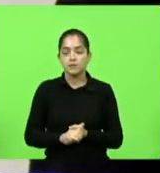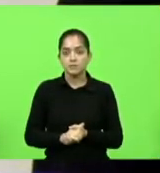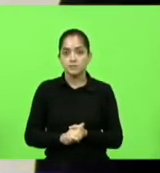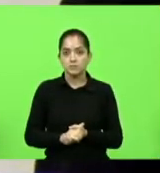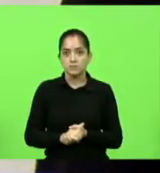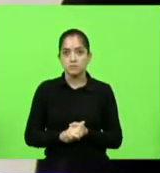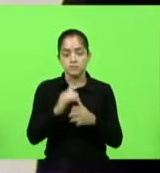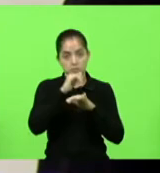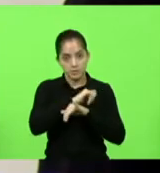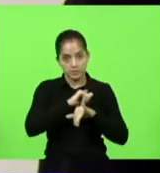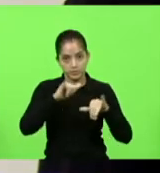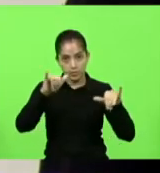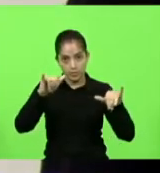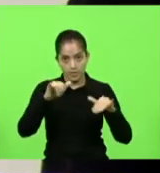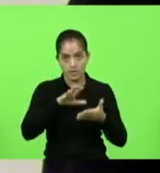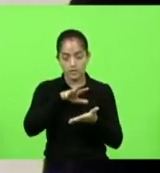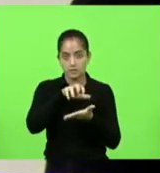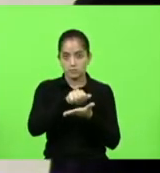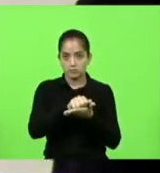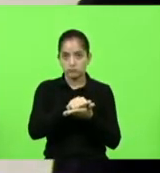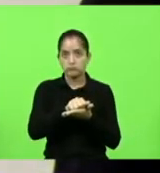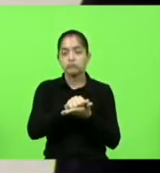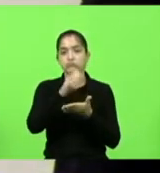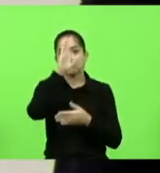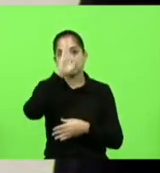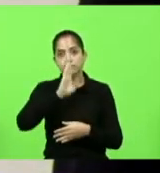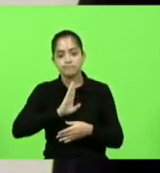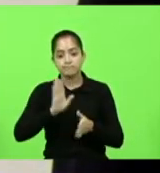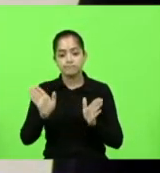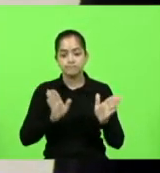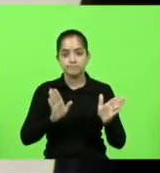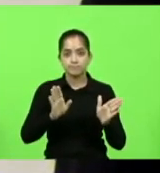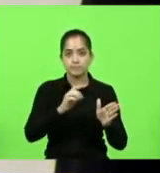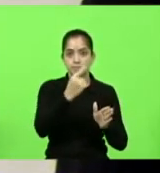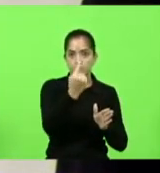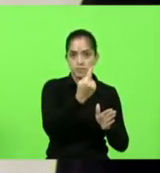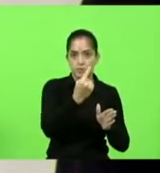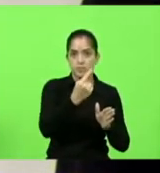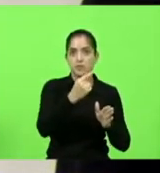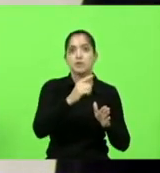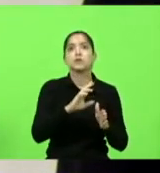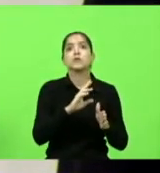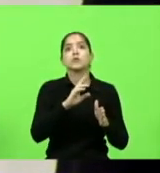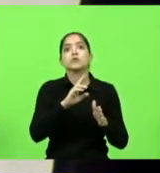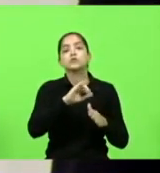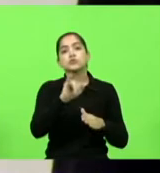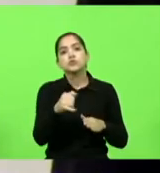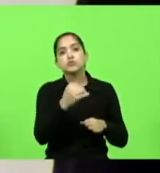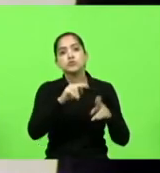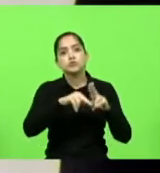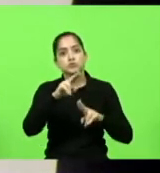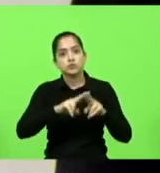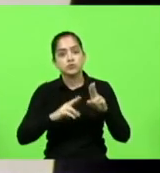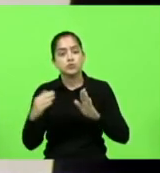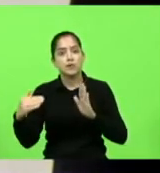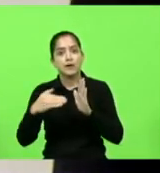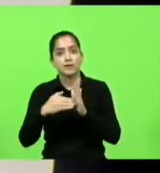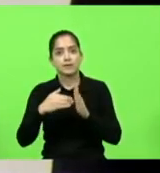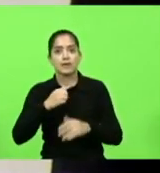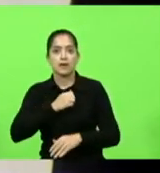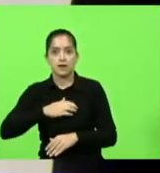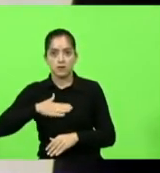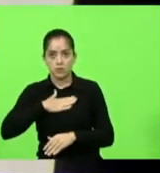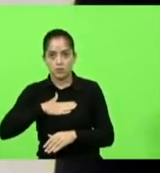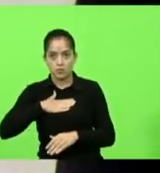Informar ainda que as inscrições são gratuitas no período de 1 de junho a 31 de agosto de 2021, exclusivamente pela